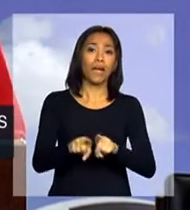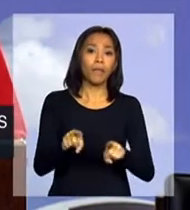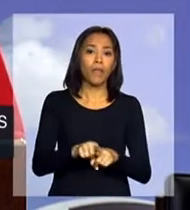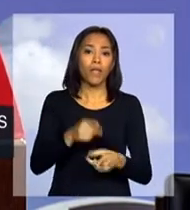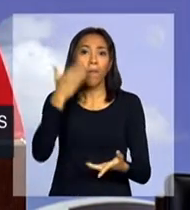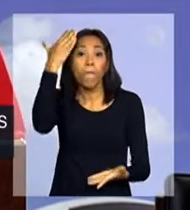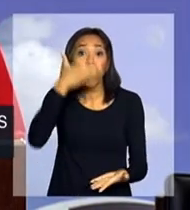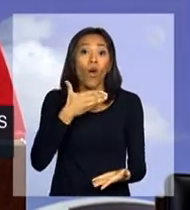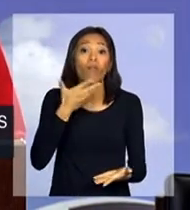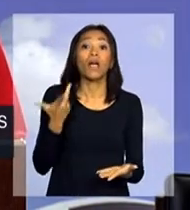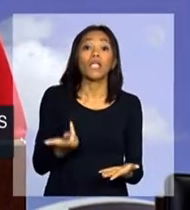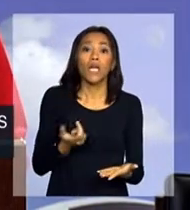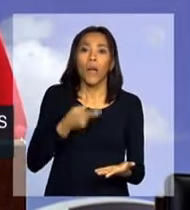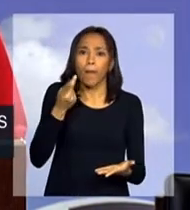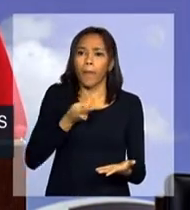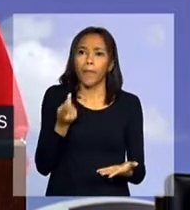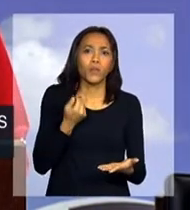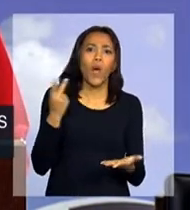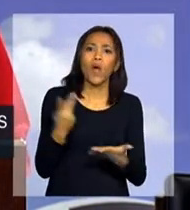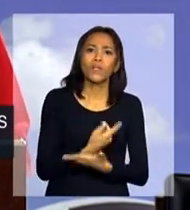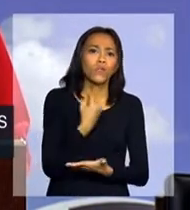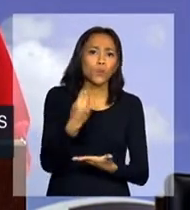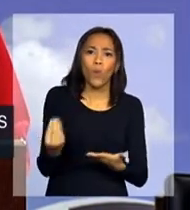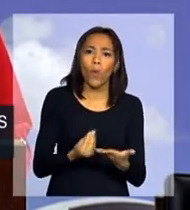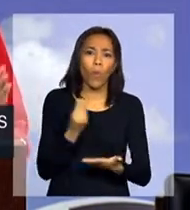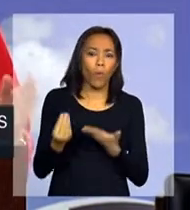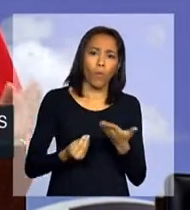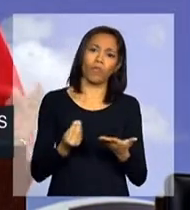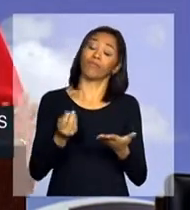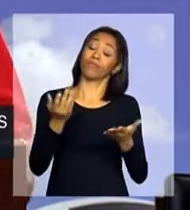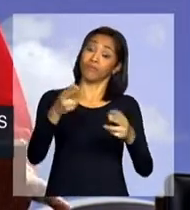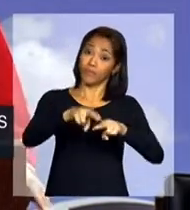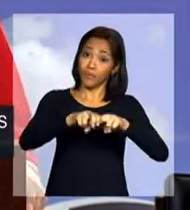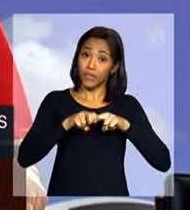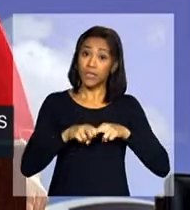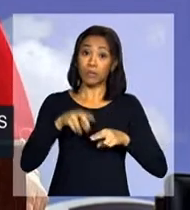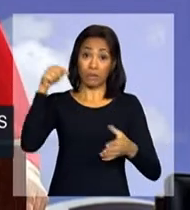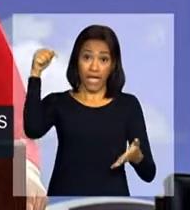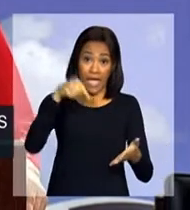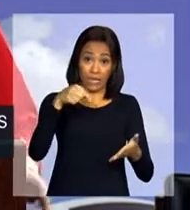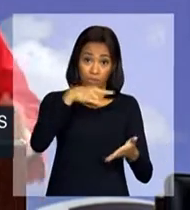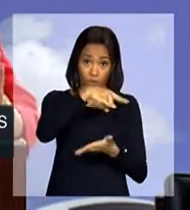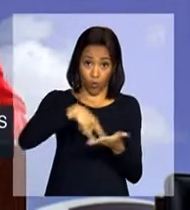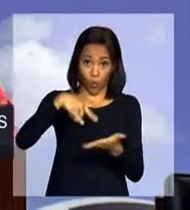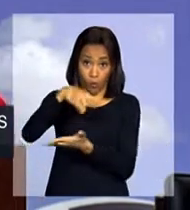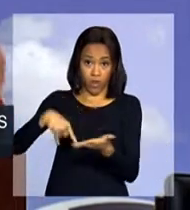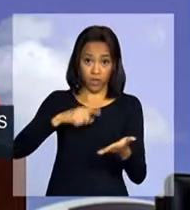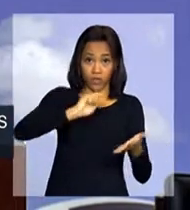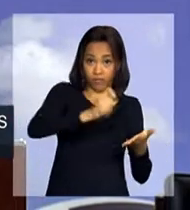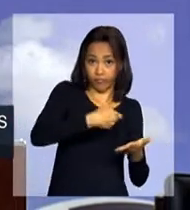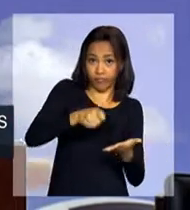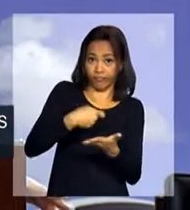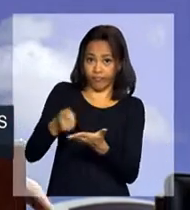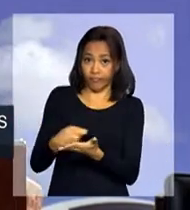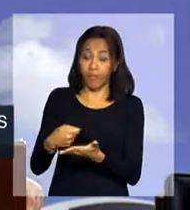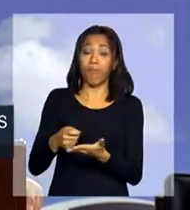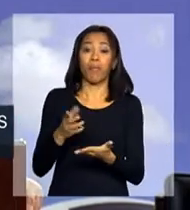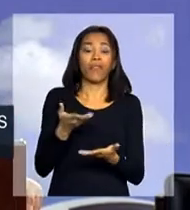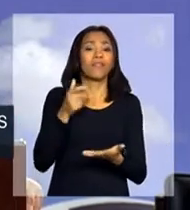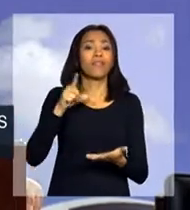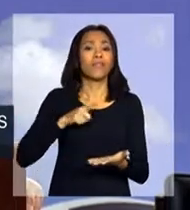provas dessa violência. Por isso, esses atos que nós assinamos em relação à humanização